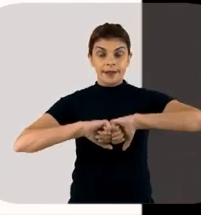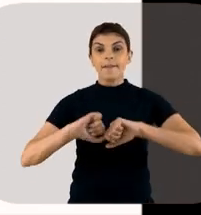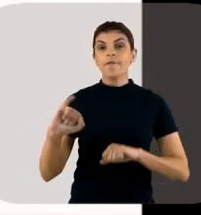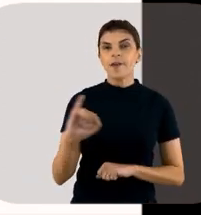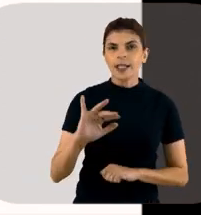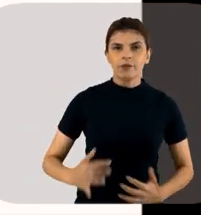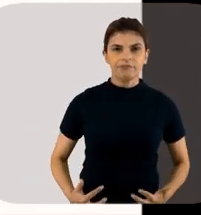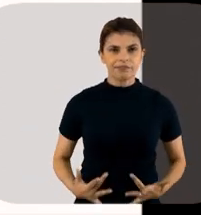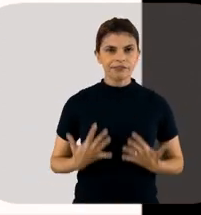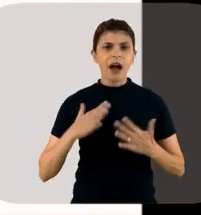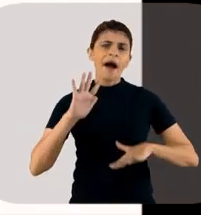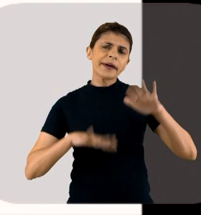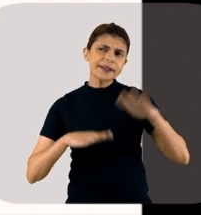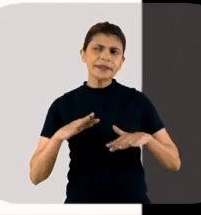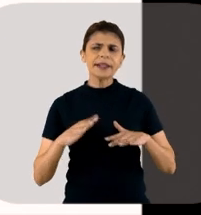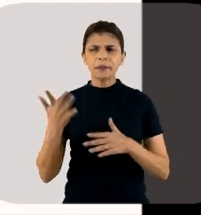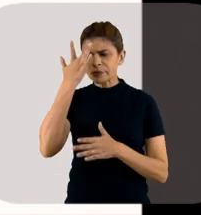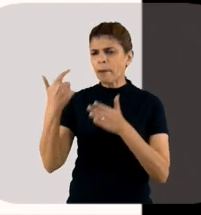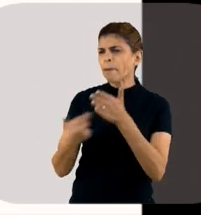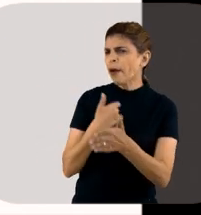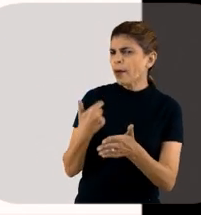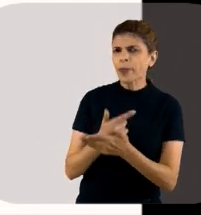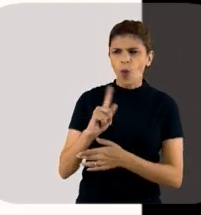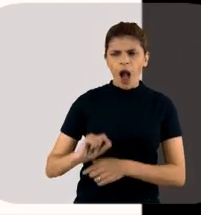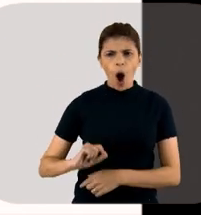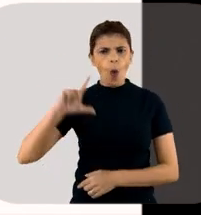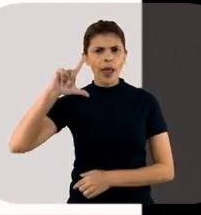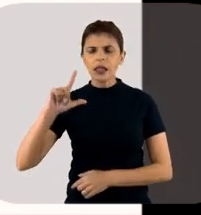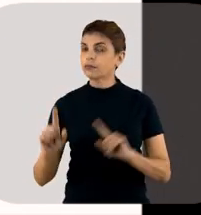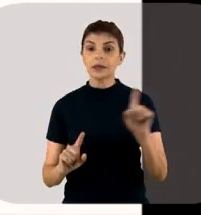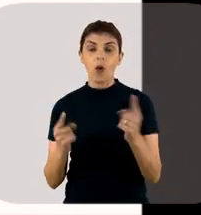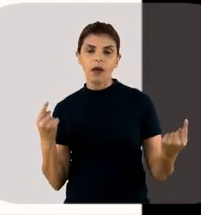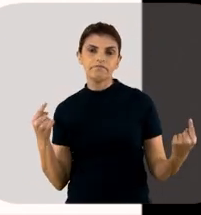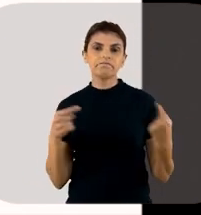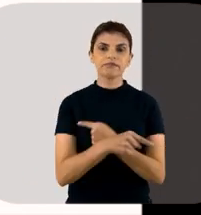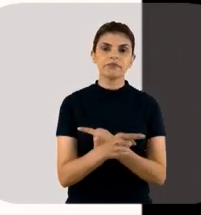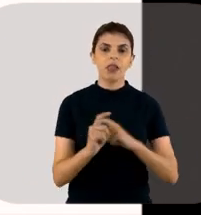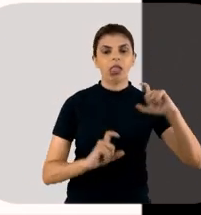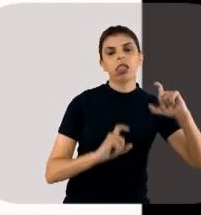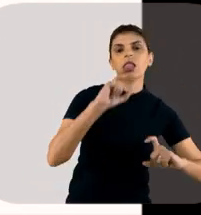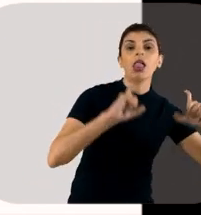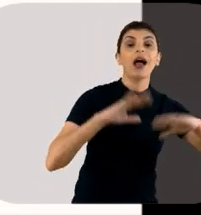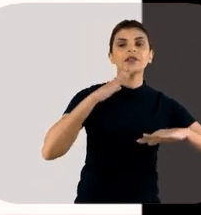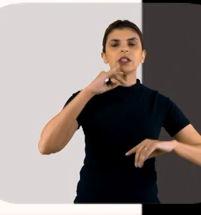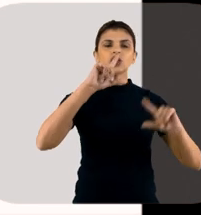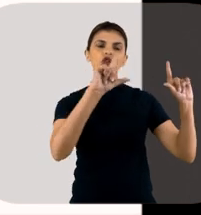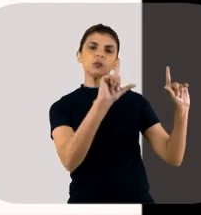Entendam desregulada e algumas vezes me perguntaram, ah, não é aumentada, não é aumentada, às vezes é diminuída.